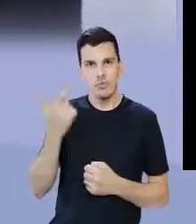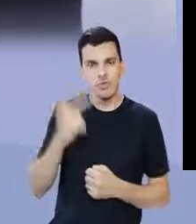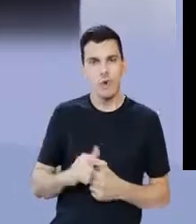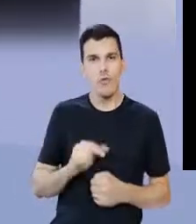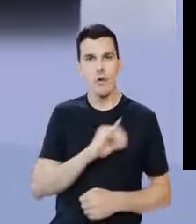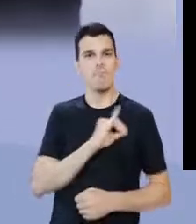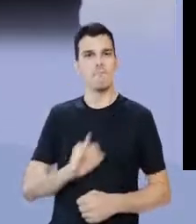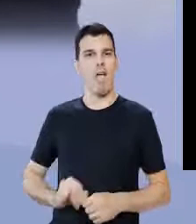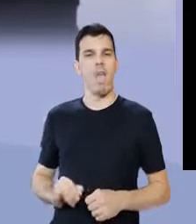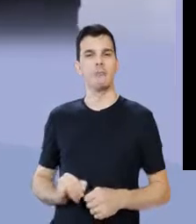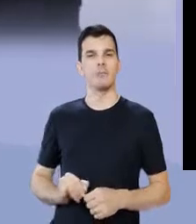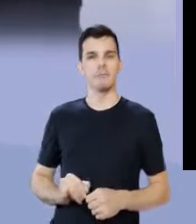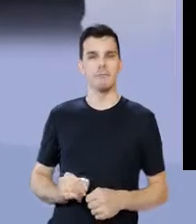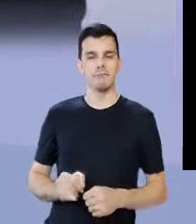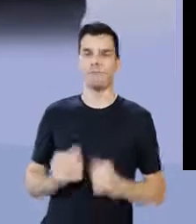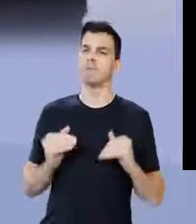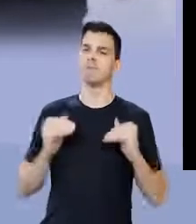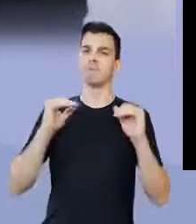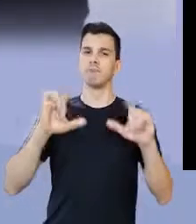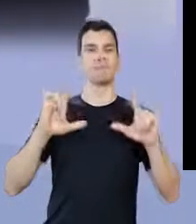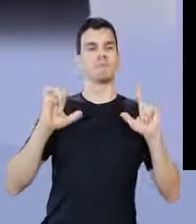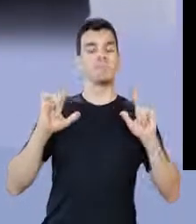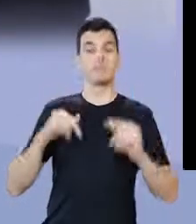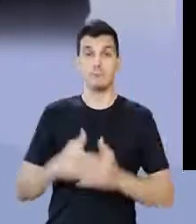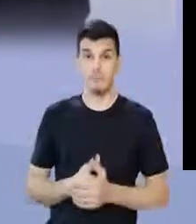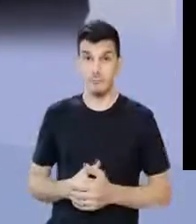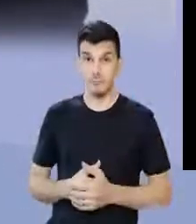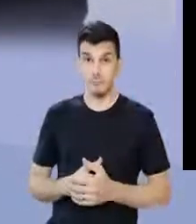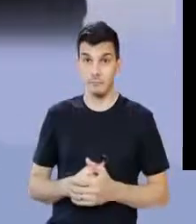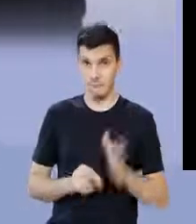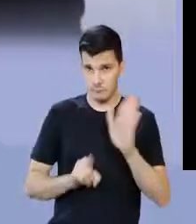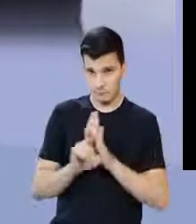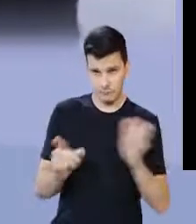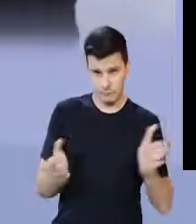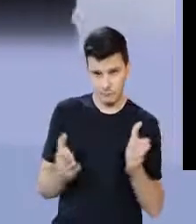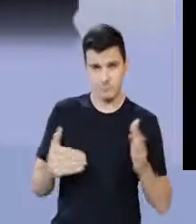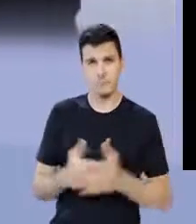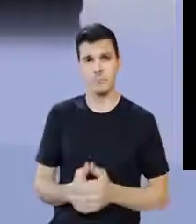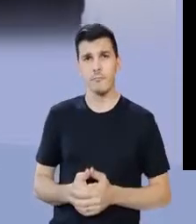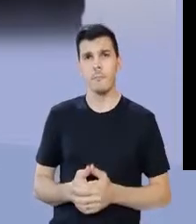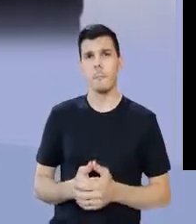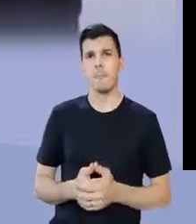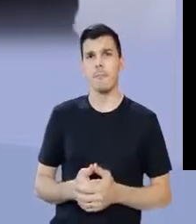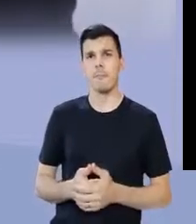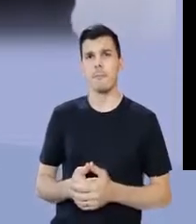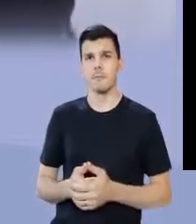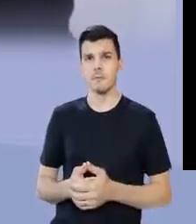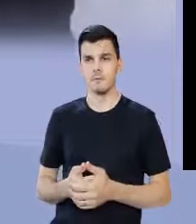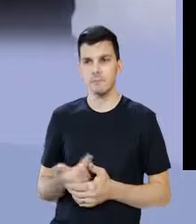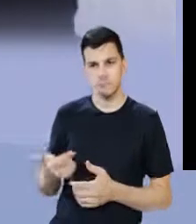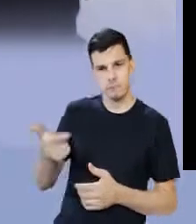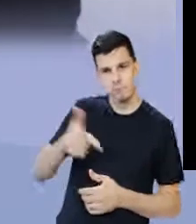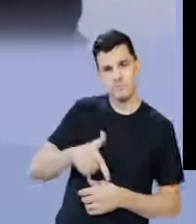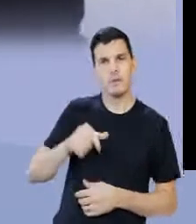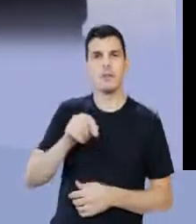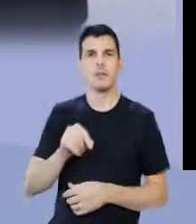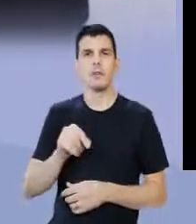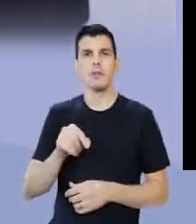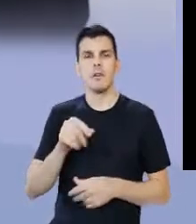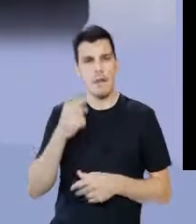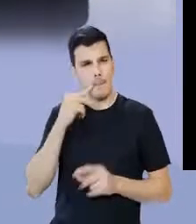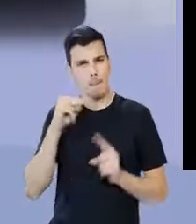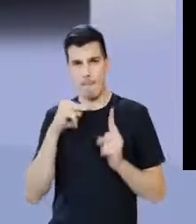voltaria a ser, o antigo império romano, o grandioso império romano, aí veio a pergunta, a retomada da antiguidade